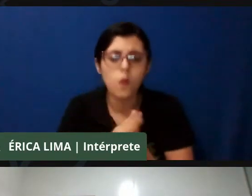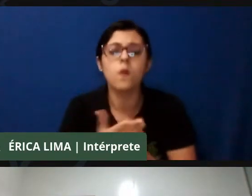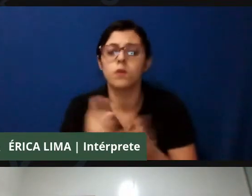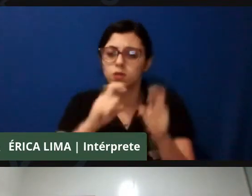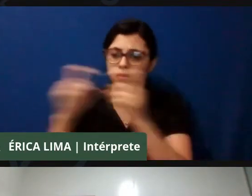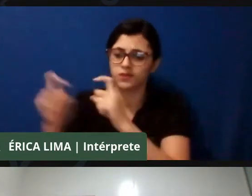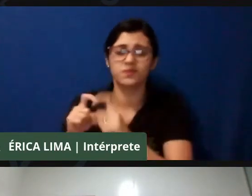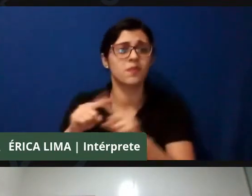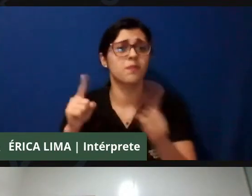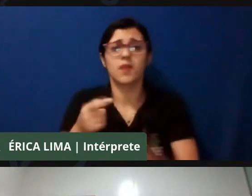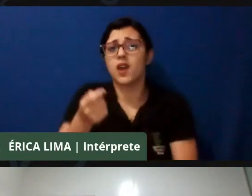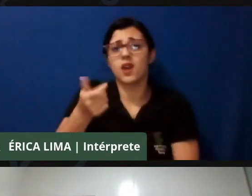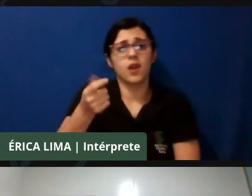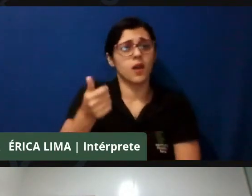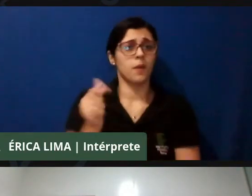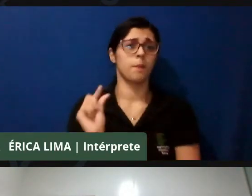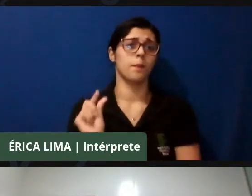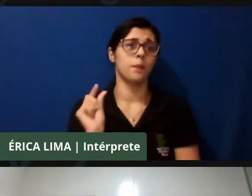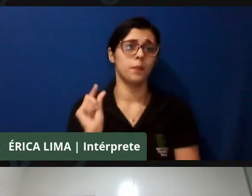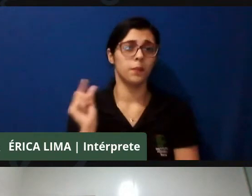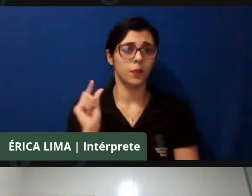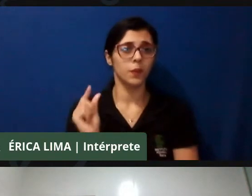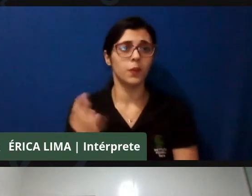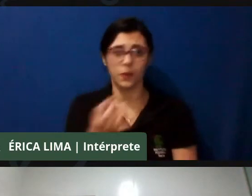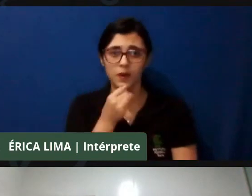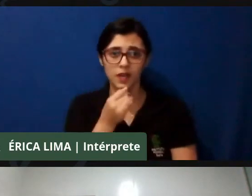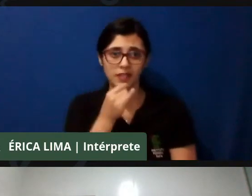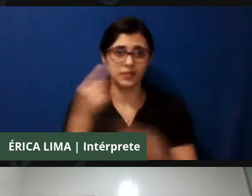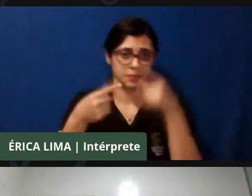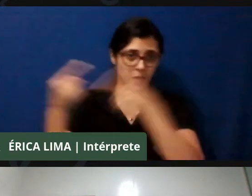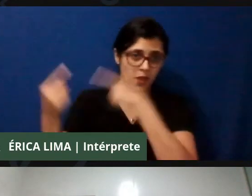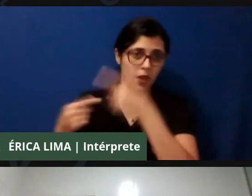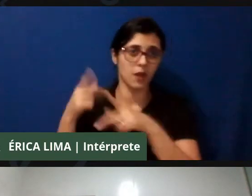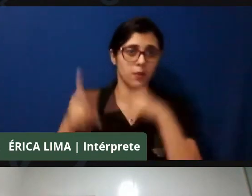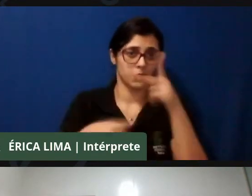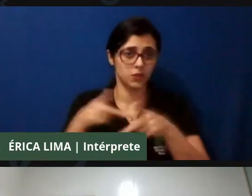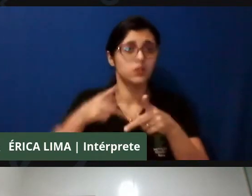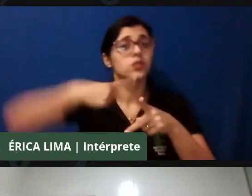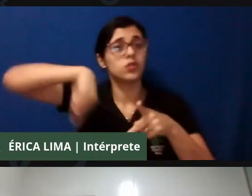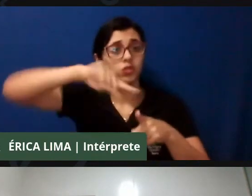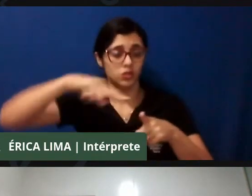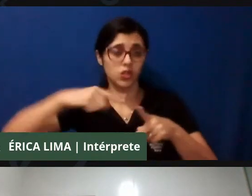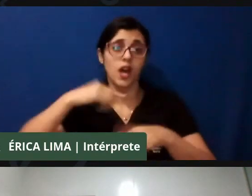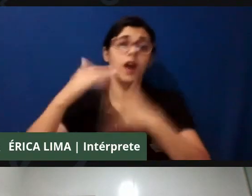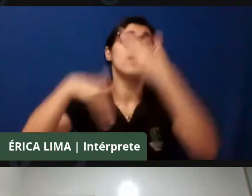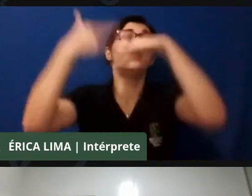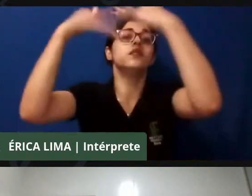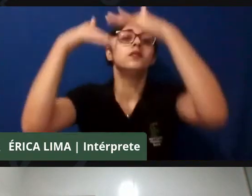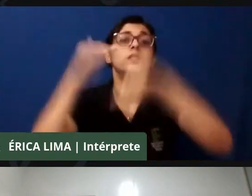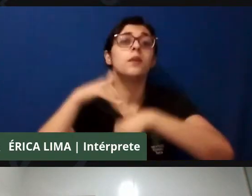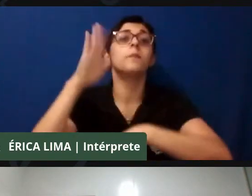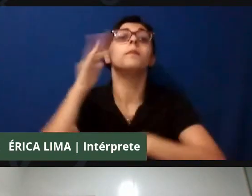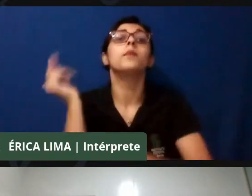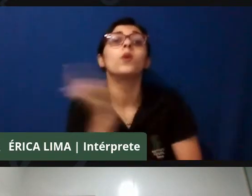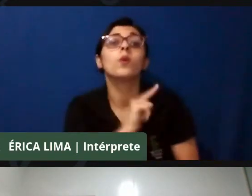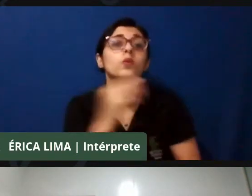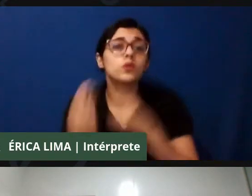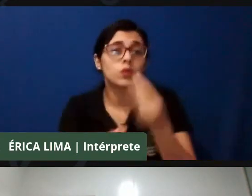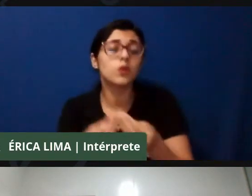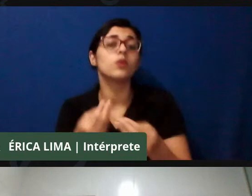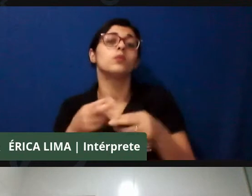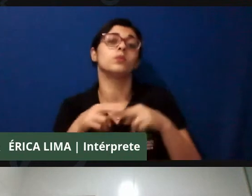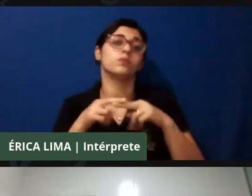de acesso às políticas públicas, mas que a gente deveria avançar mais, é justamente isso. Por que que